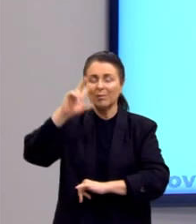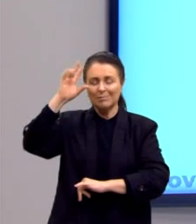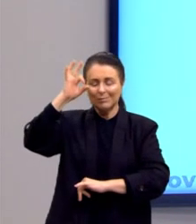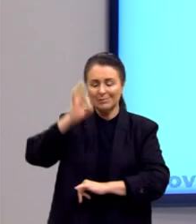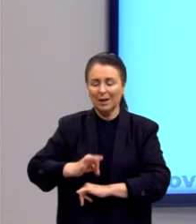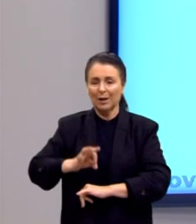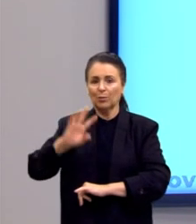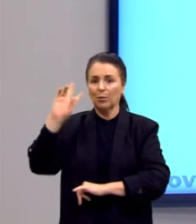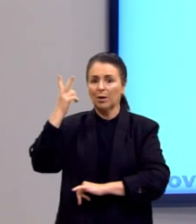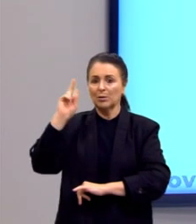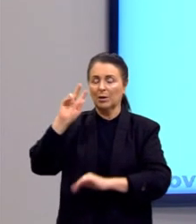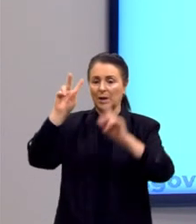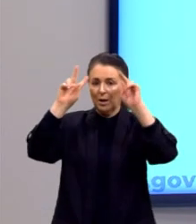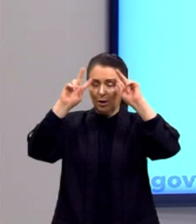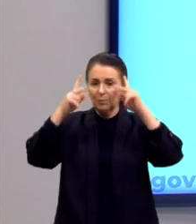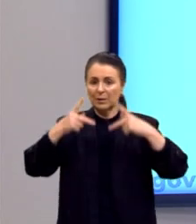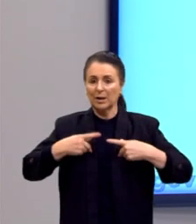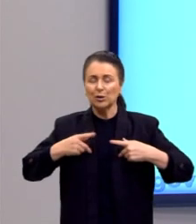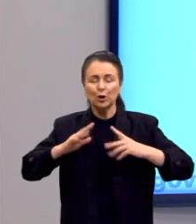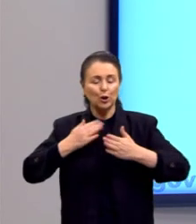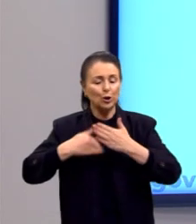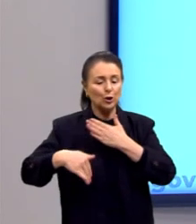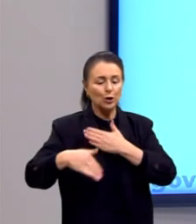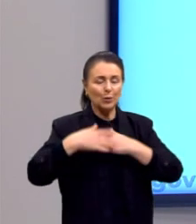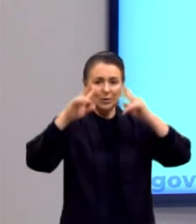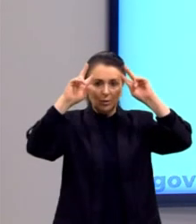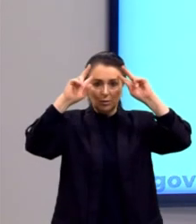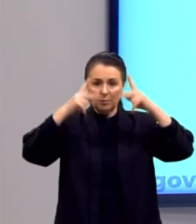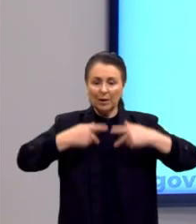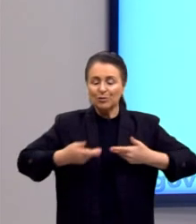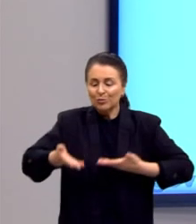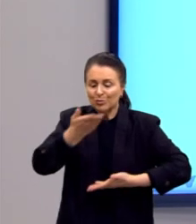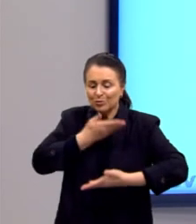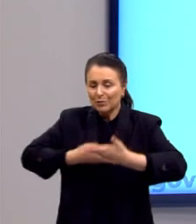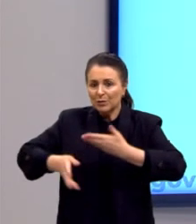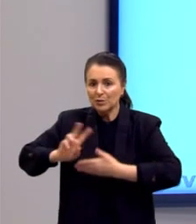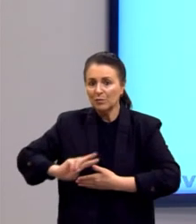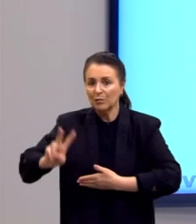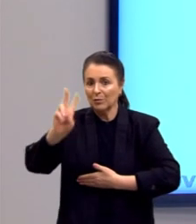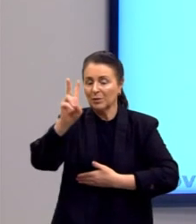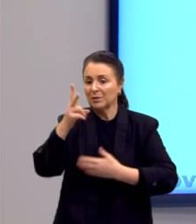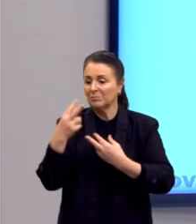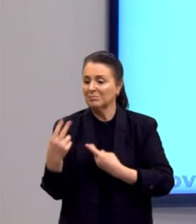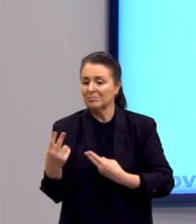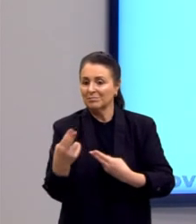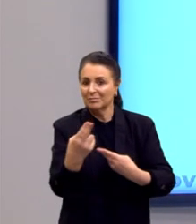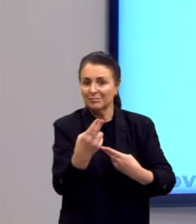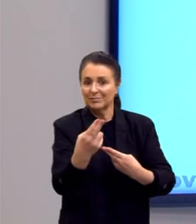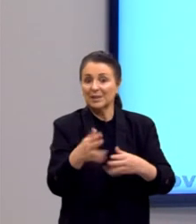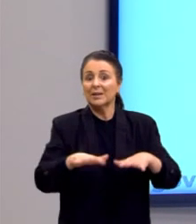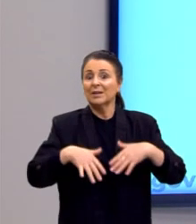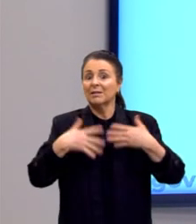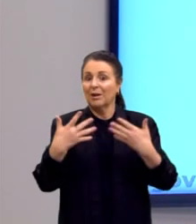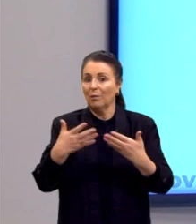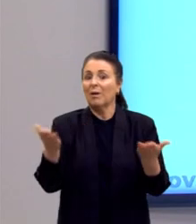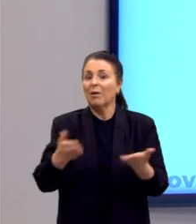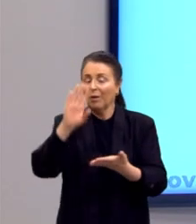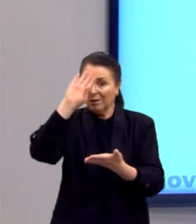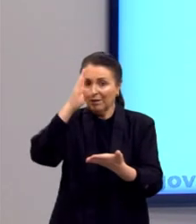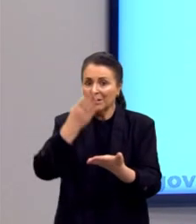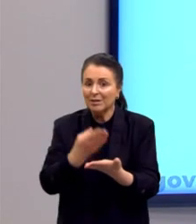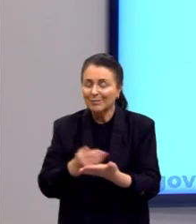de que a humanidade, toda a humanidade, partilha alguns valores comuns e podemos finalmente crer na